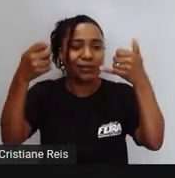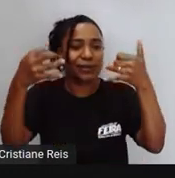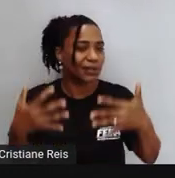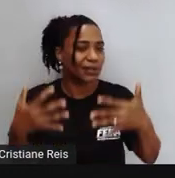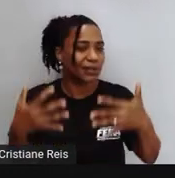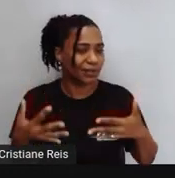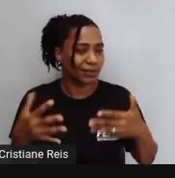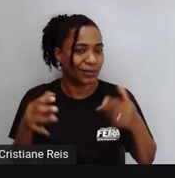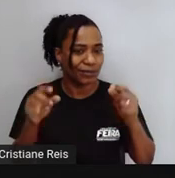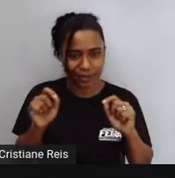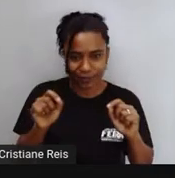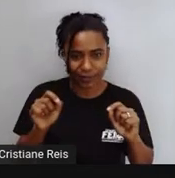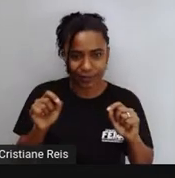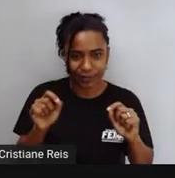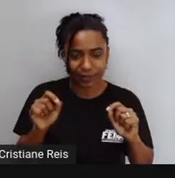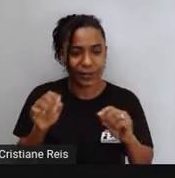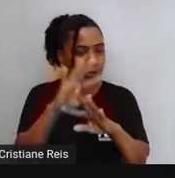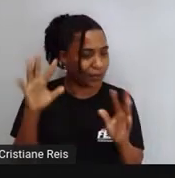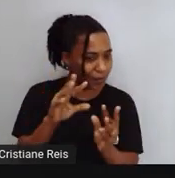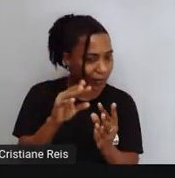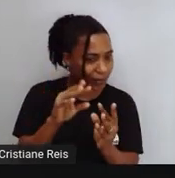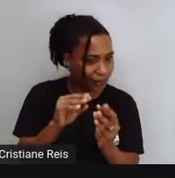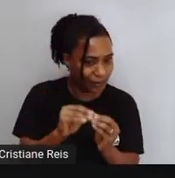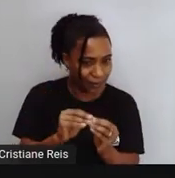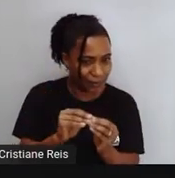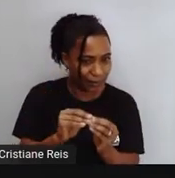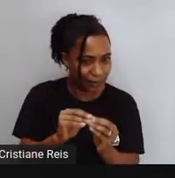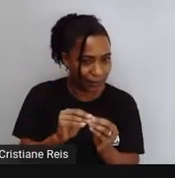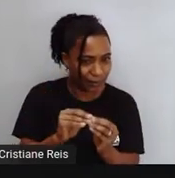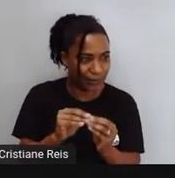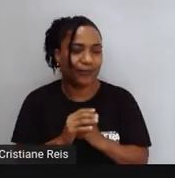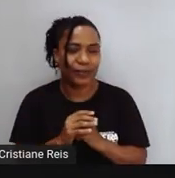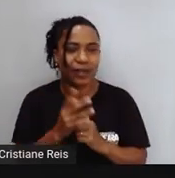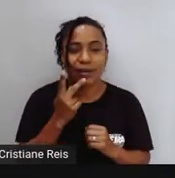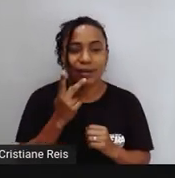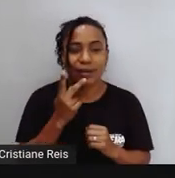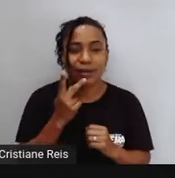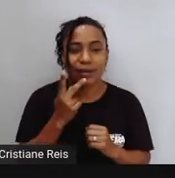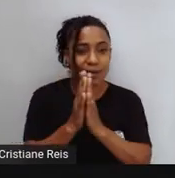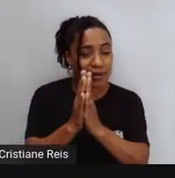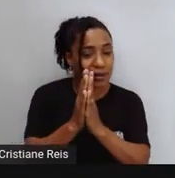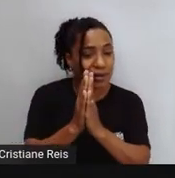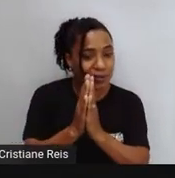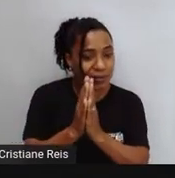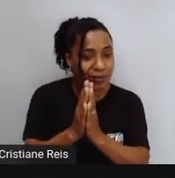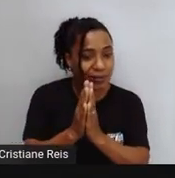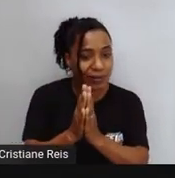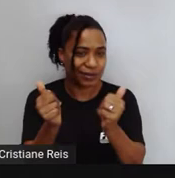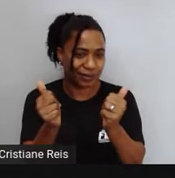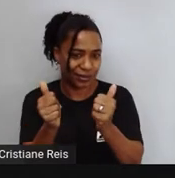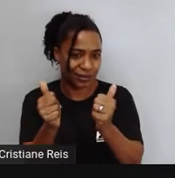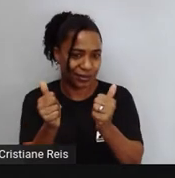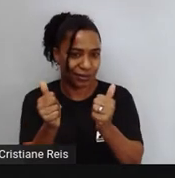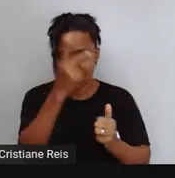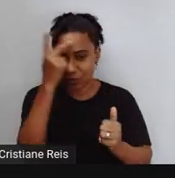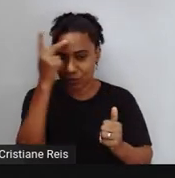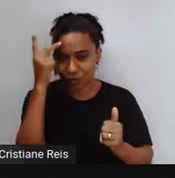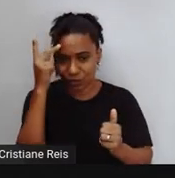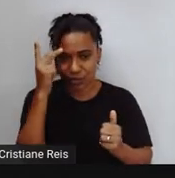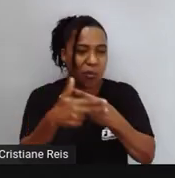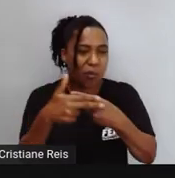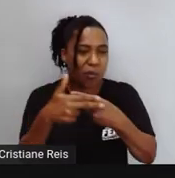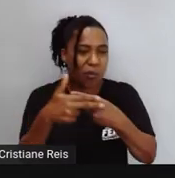texto Que ele nos transmite Ele faz um apelo Para redução no uso de produtos